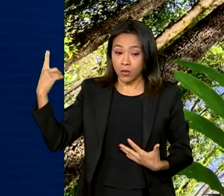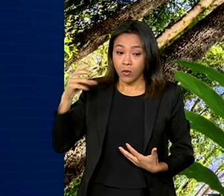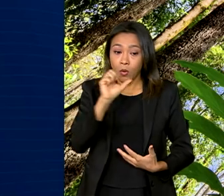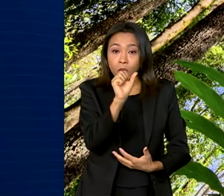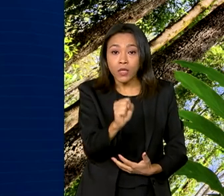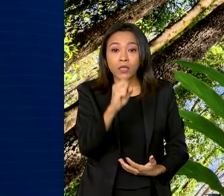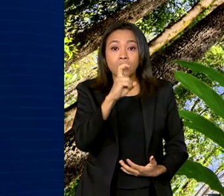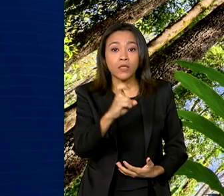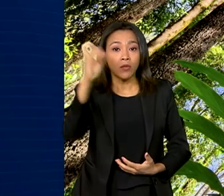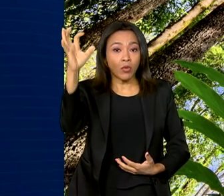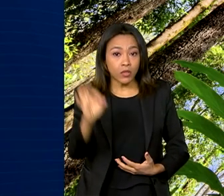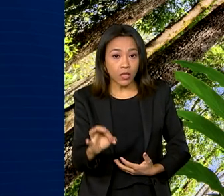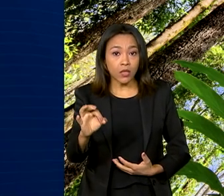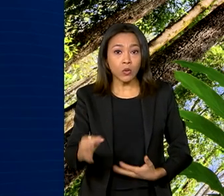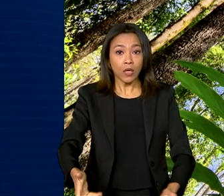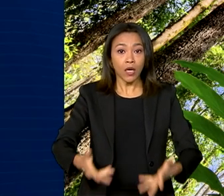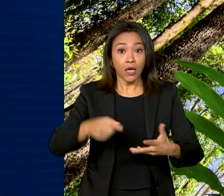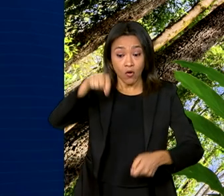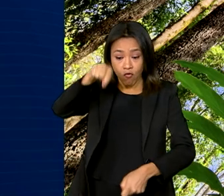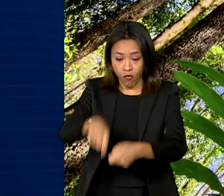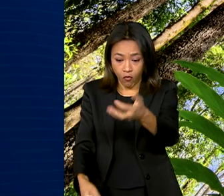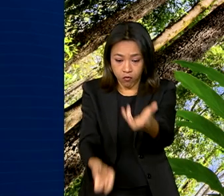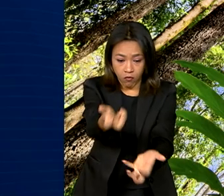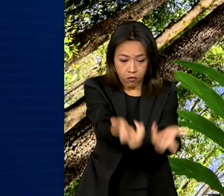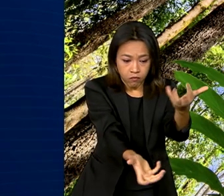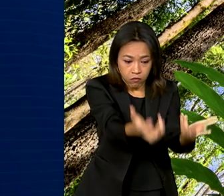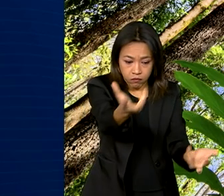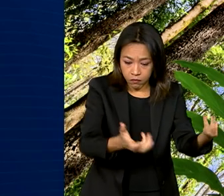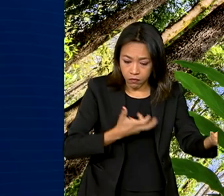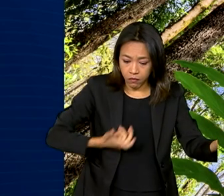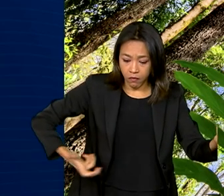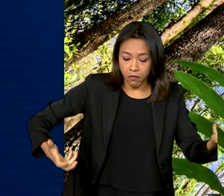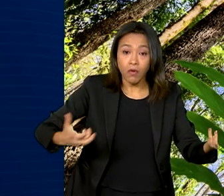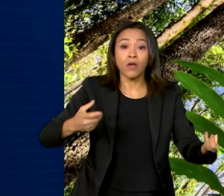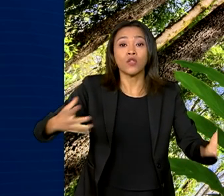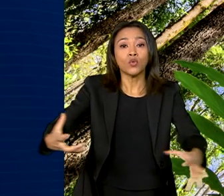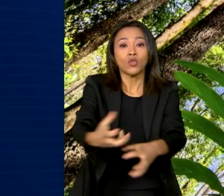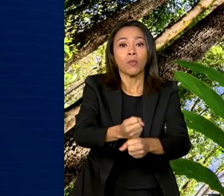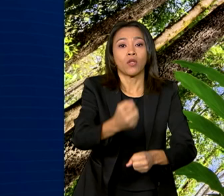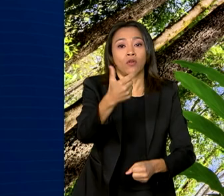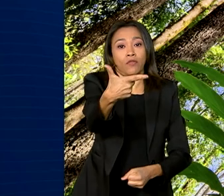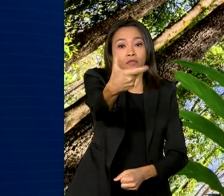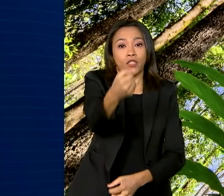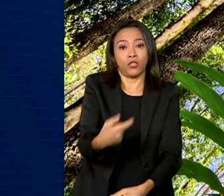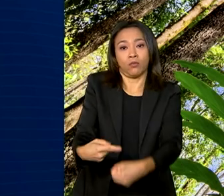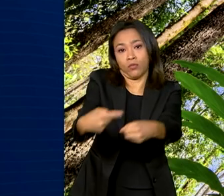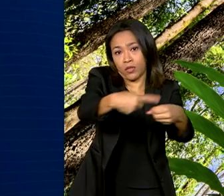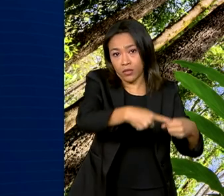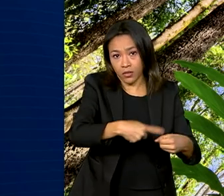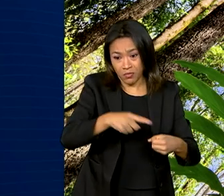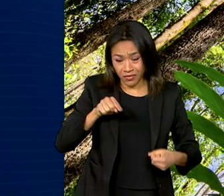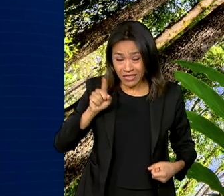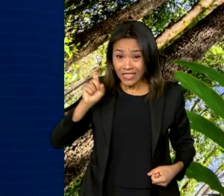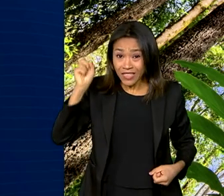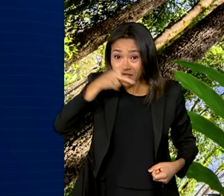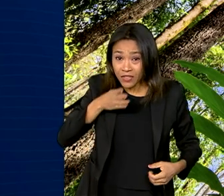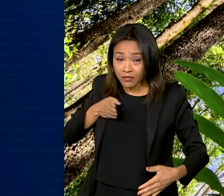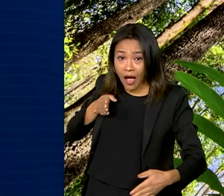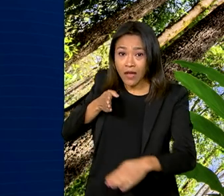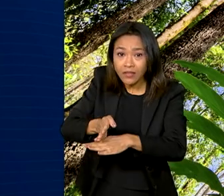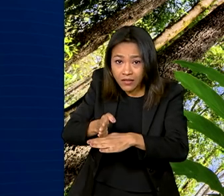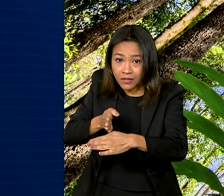% dos focos de calor na Amazônia estão concentrados em 20 municípios, muitos deles de difícil acesso.